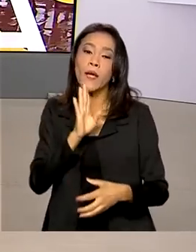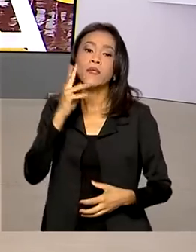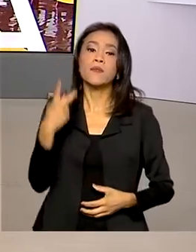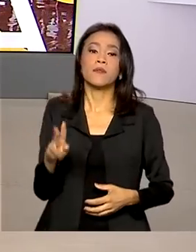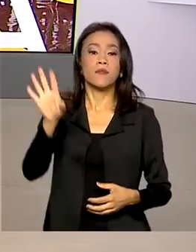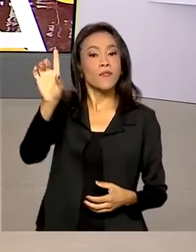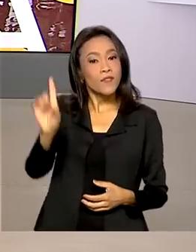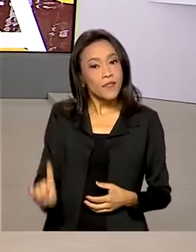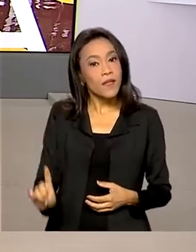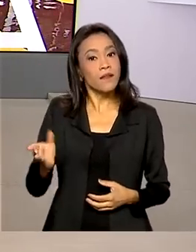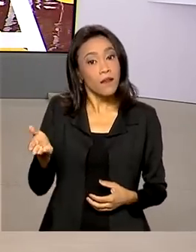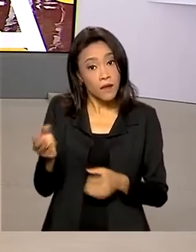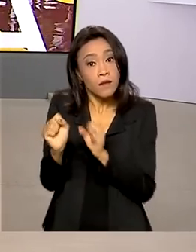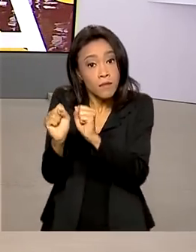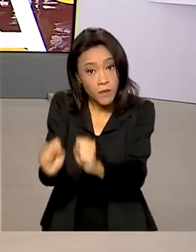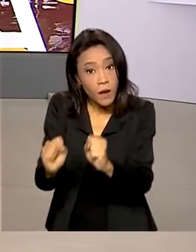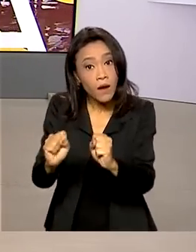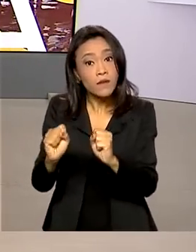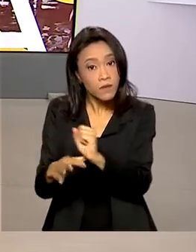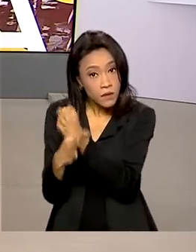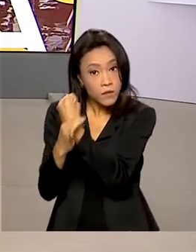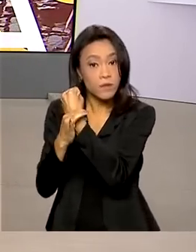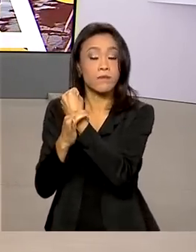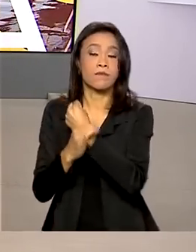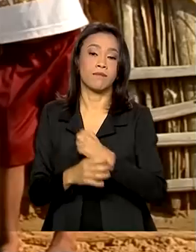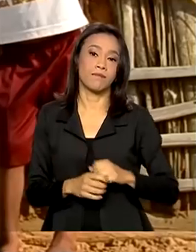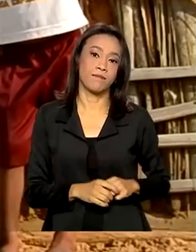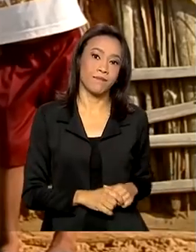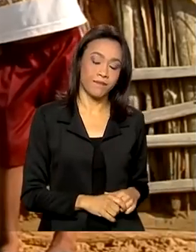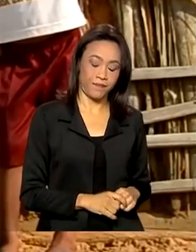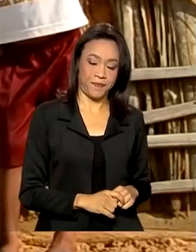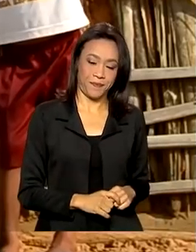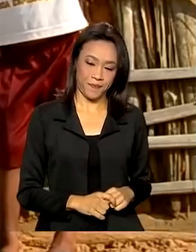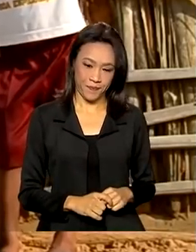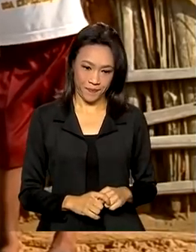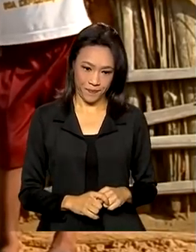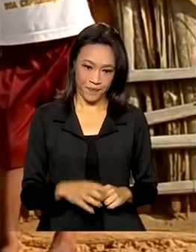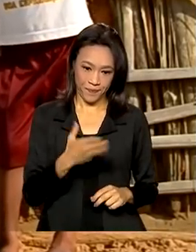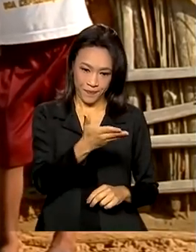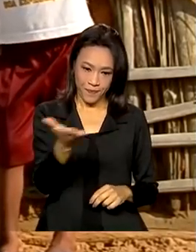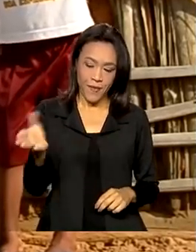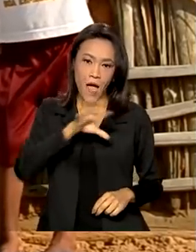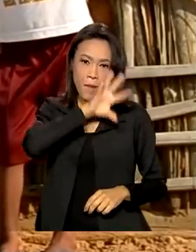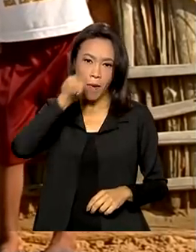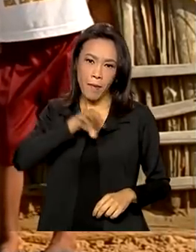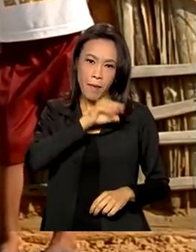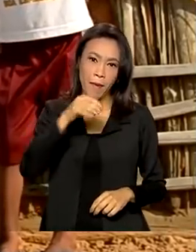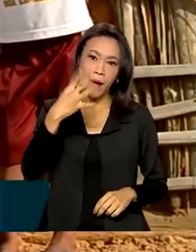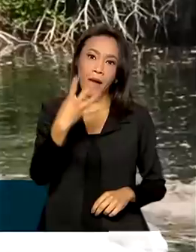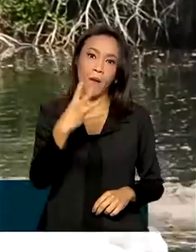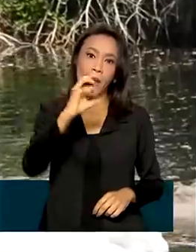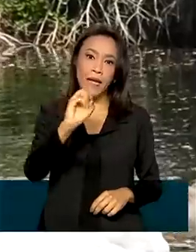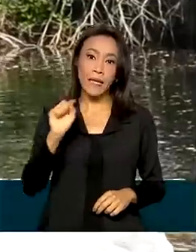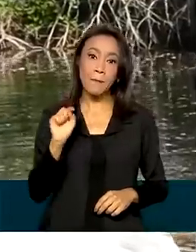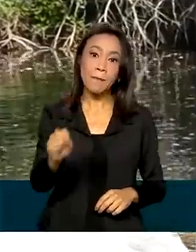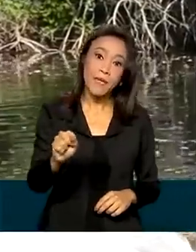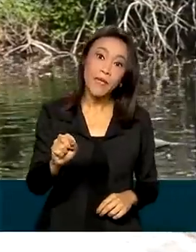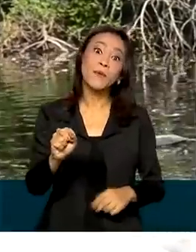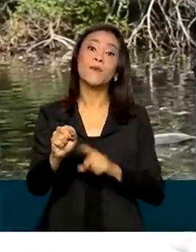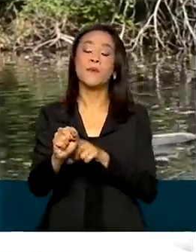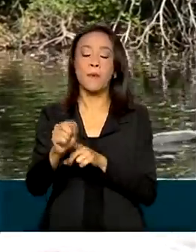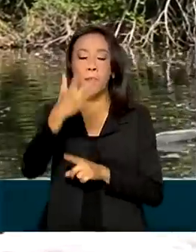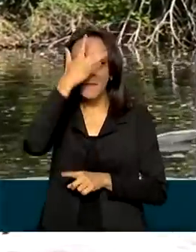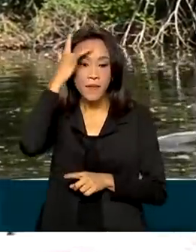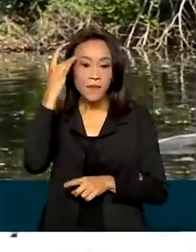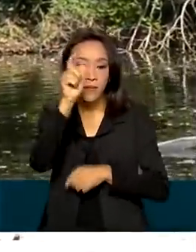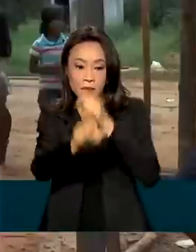direitos e que eles possam ser garantidos. Falada por mais de 40 mil pessoas, a língua ticuna